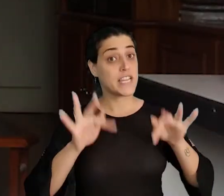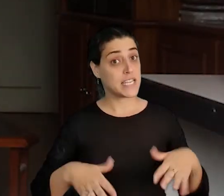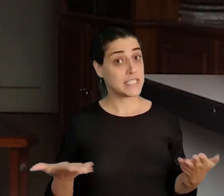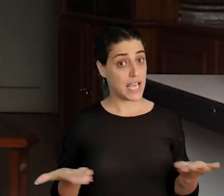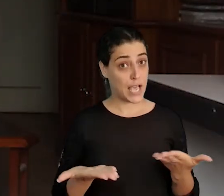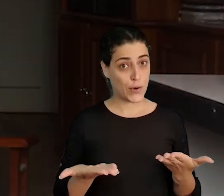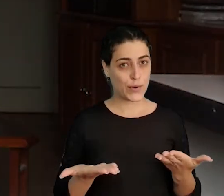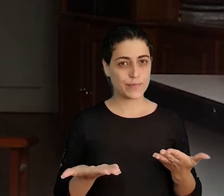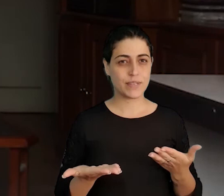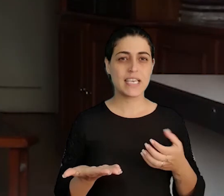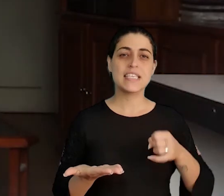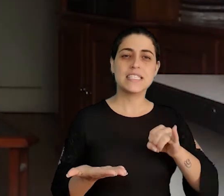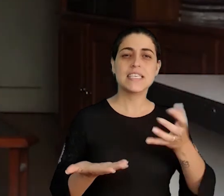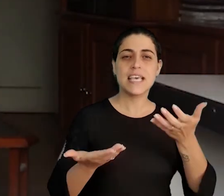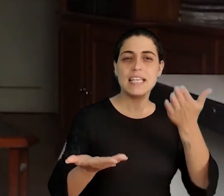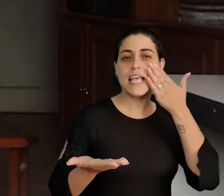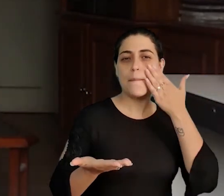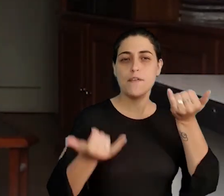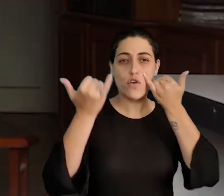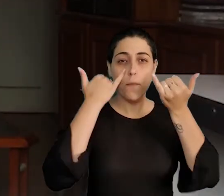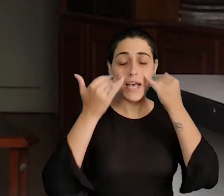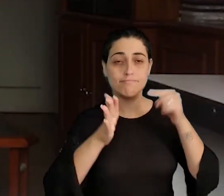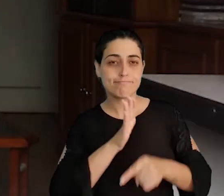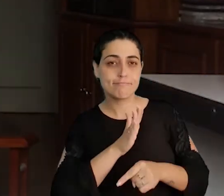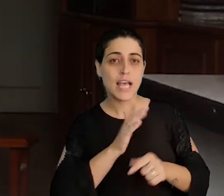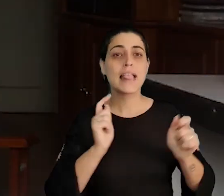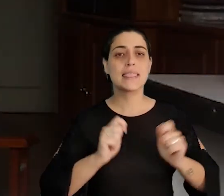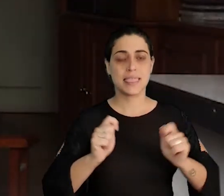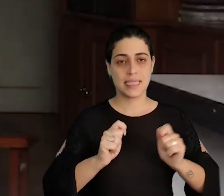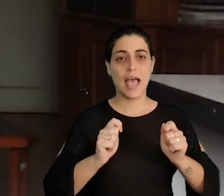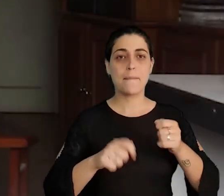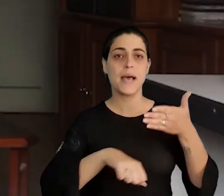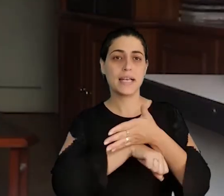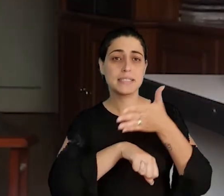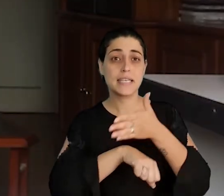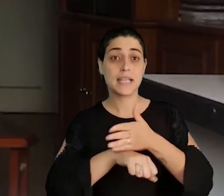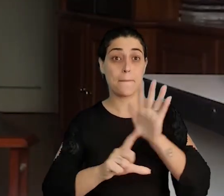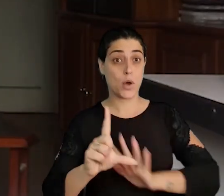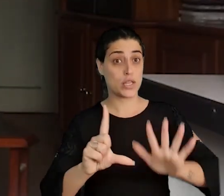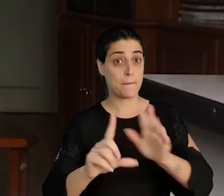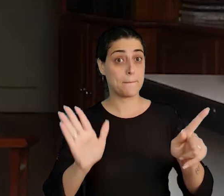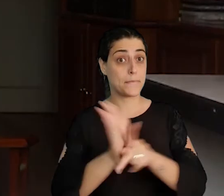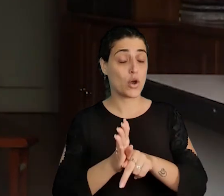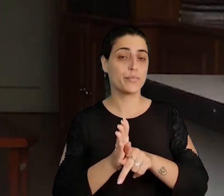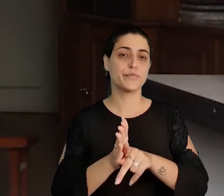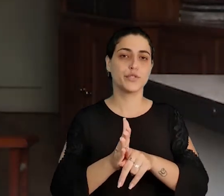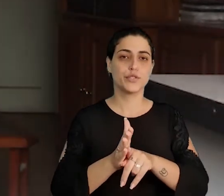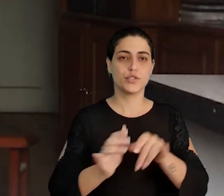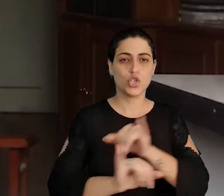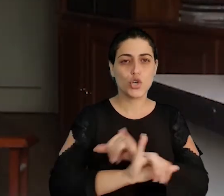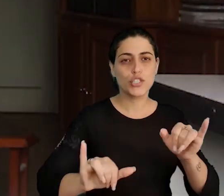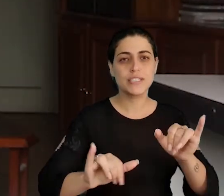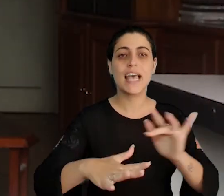Gabriela. E o nosso boletim de notícias está chegando ao fim. Para conferir as matérias comentadas aqui, é só acessar o nosso